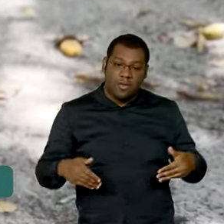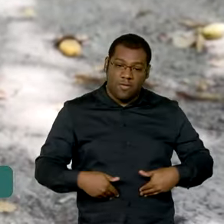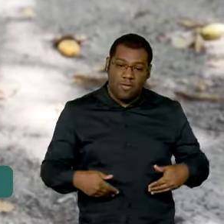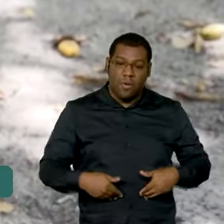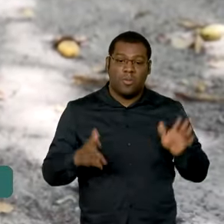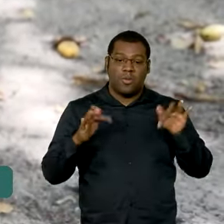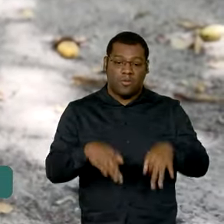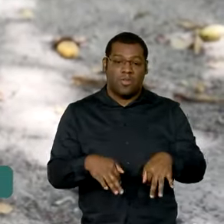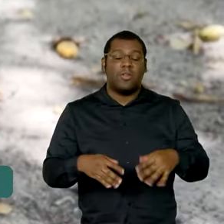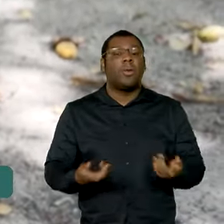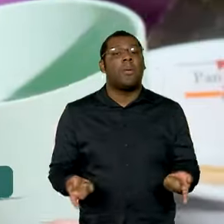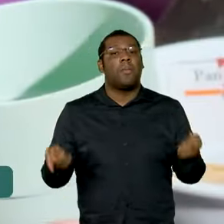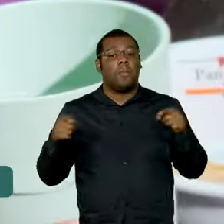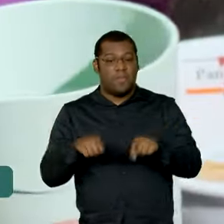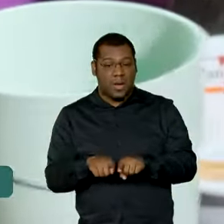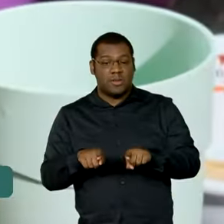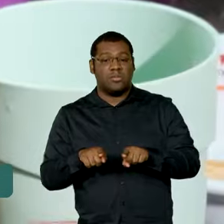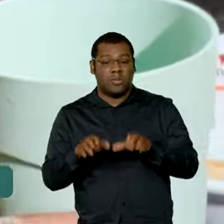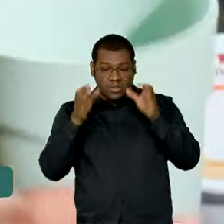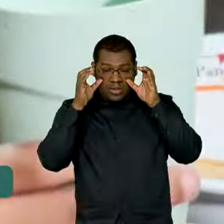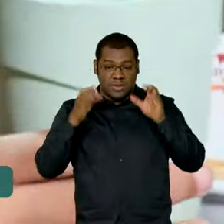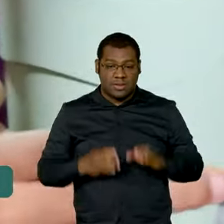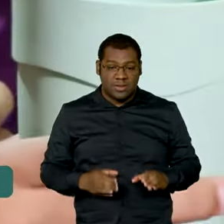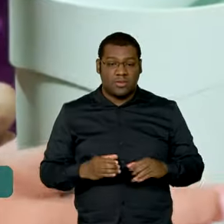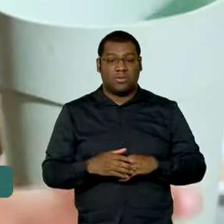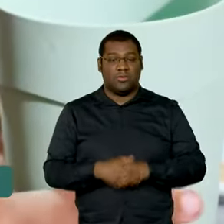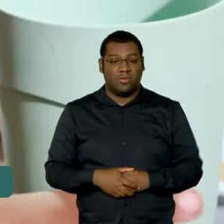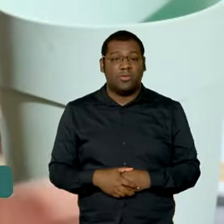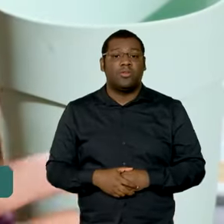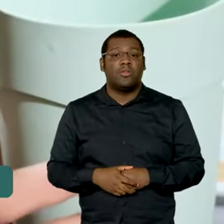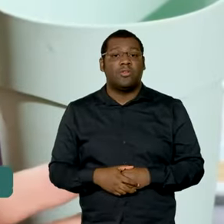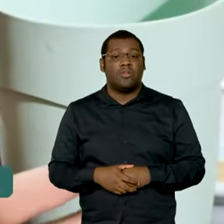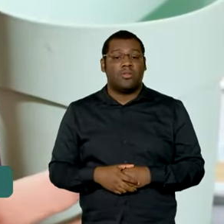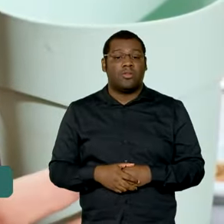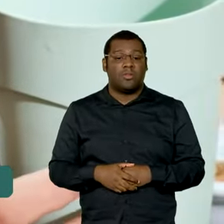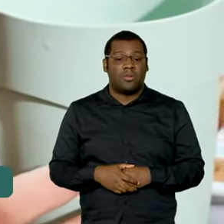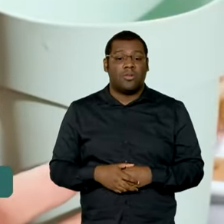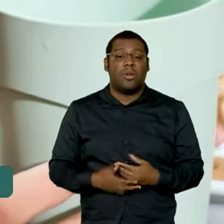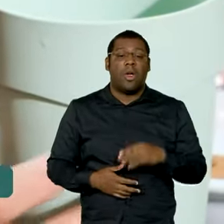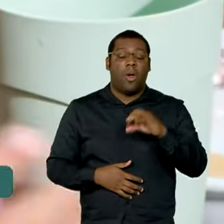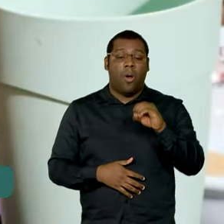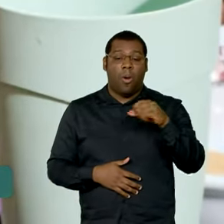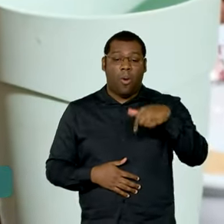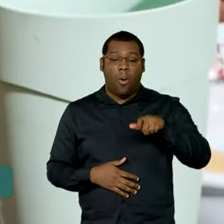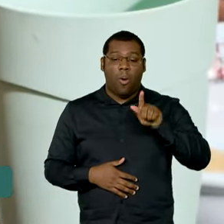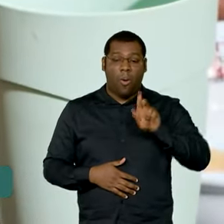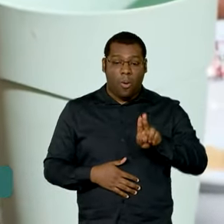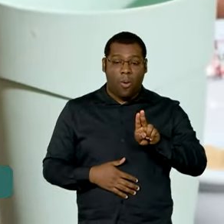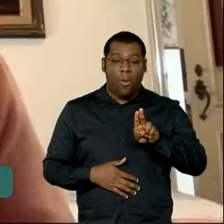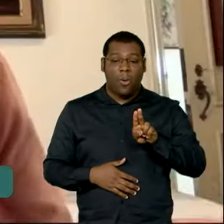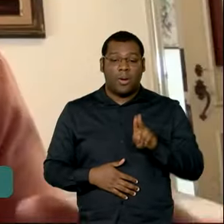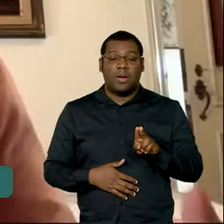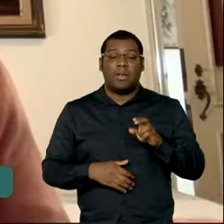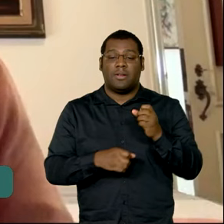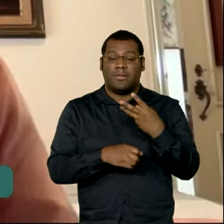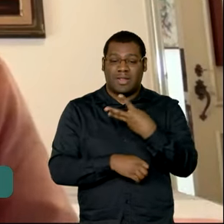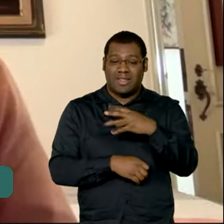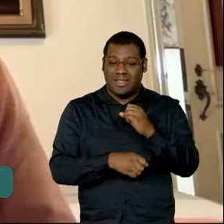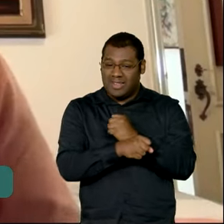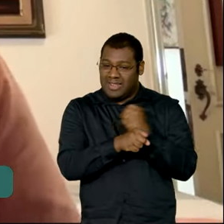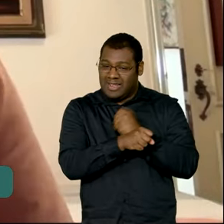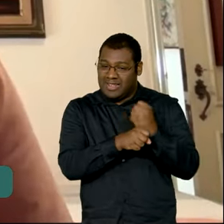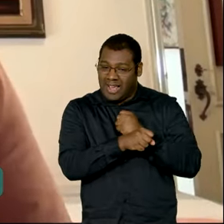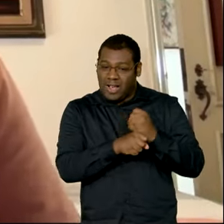e a Ação da Cidadania, criada há mais de 30 anos pelo sociólogo Ebert de Souza, o Betinho. A gente está